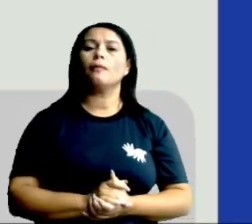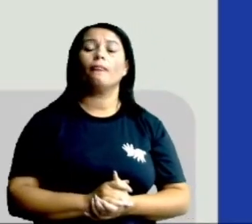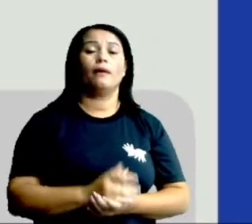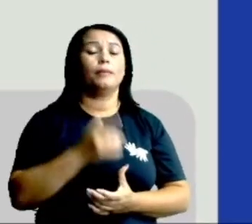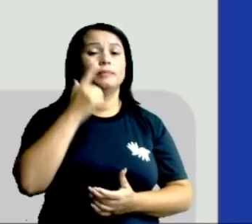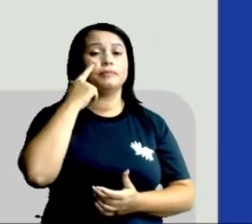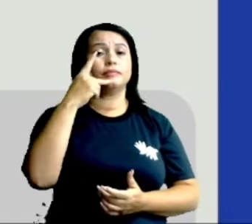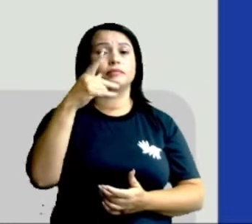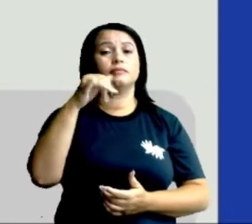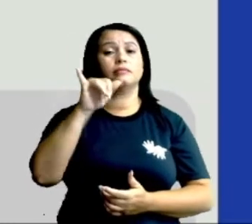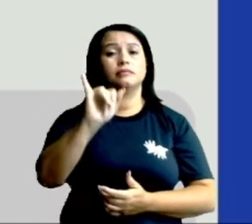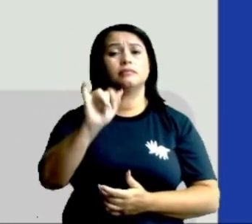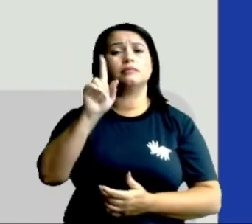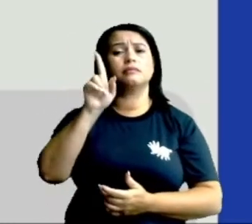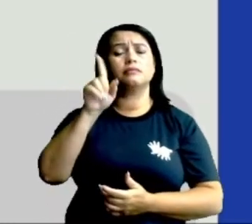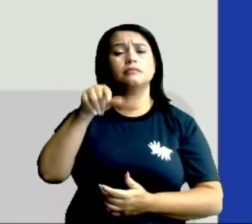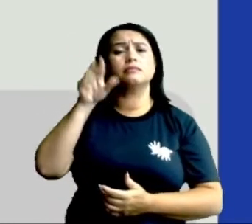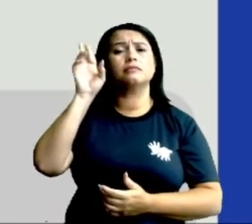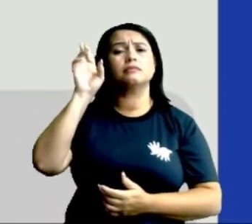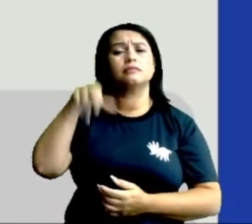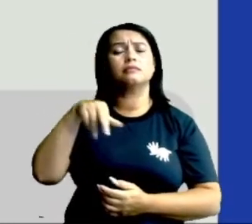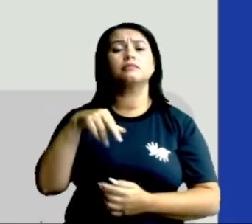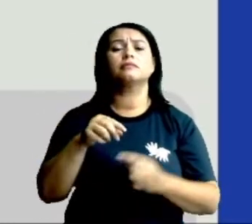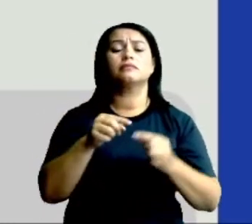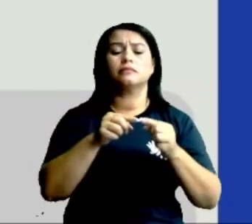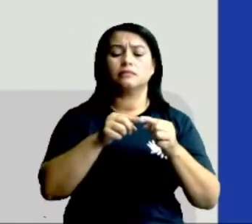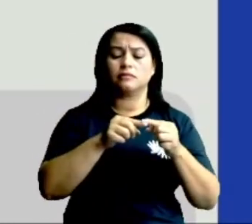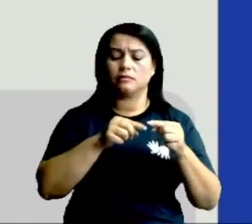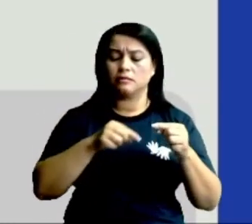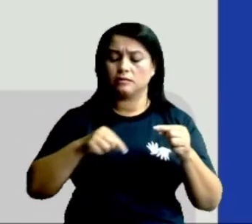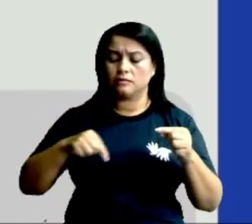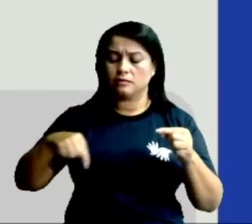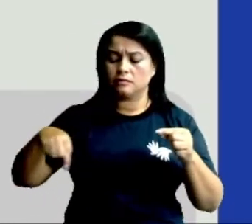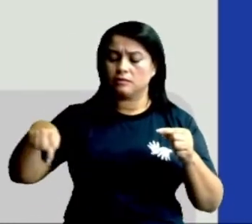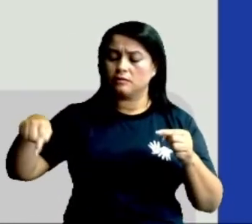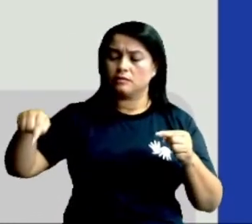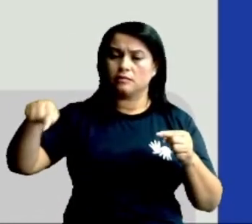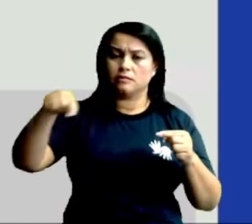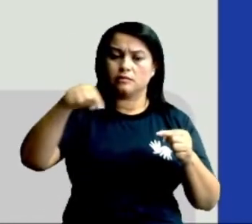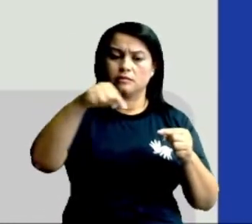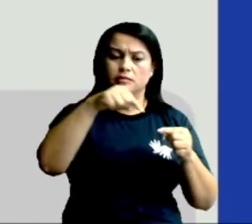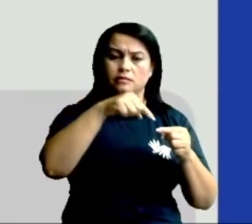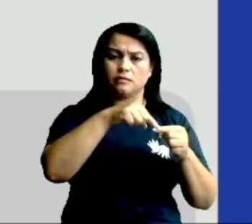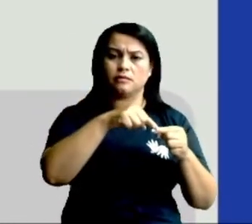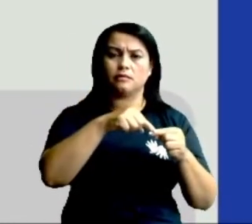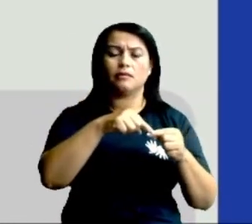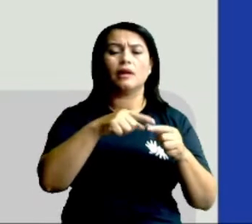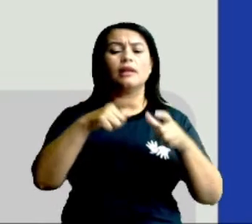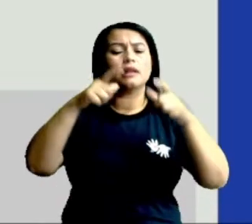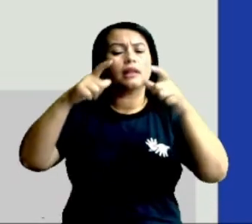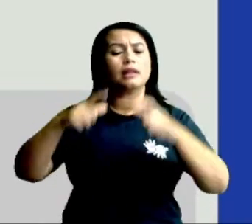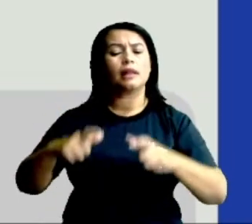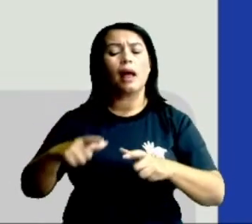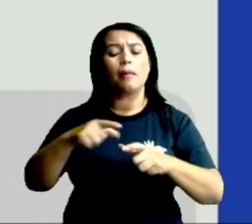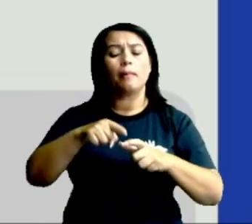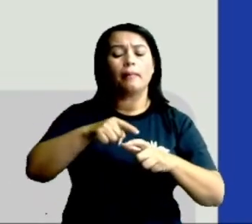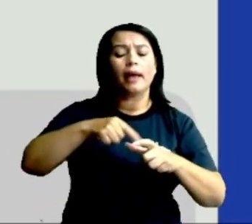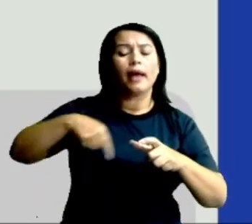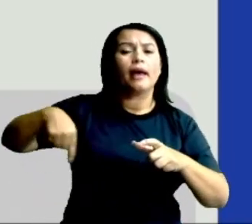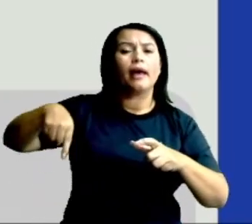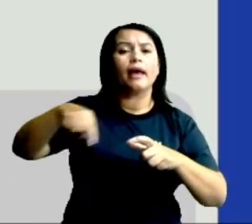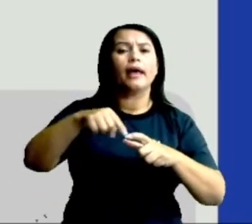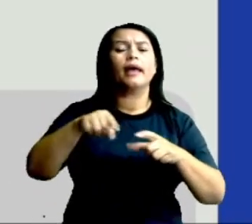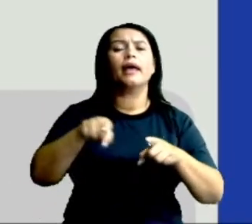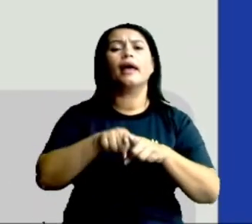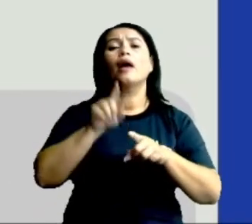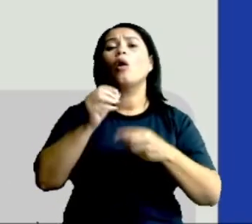Olha aqui, Pi é a razão entre o comprimento de uma circunferência e do seu diâmetro. É um número irracional e é empregado